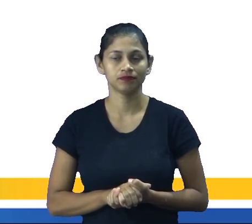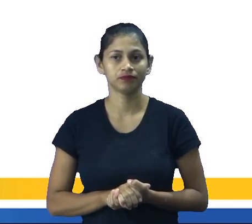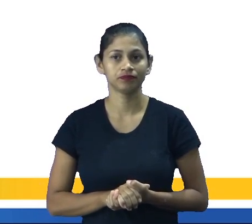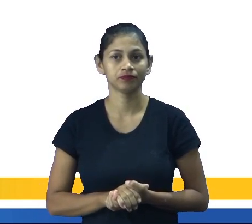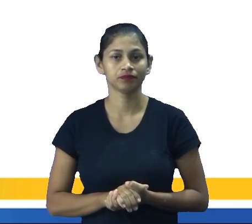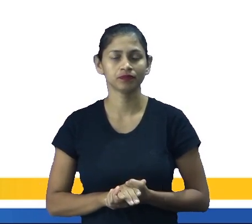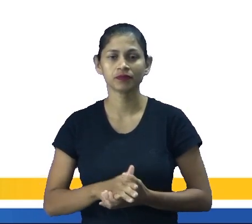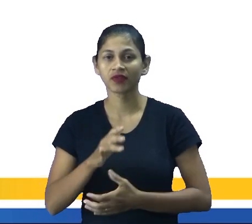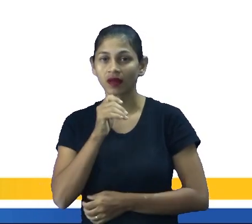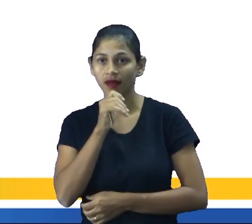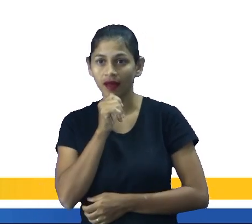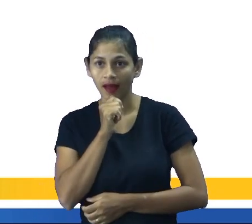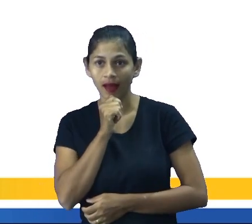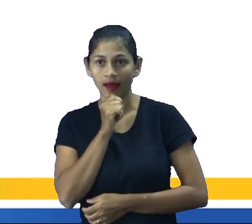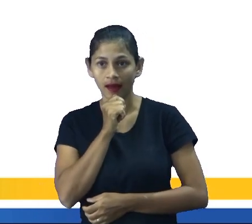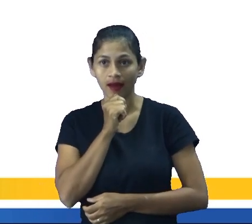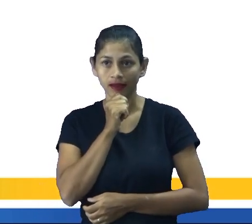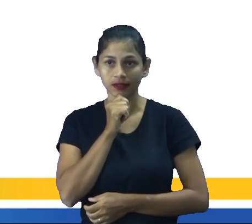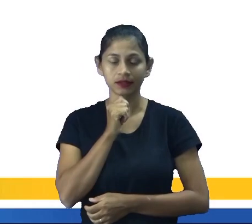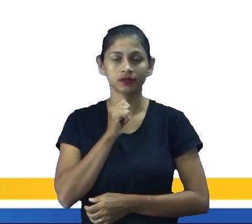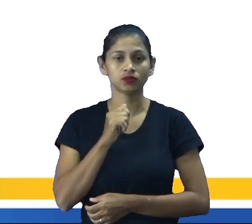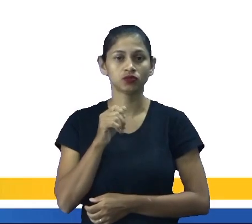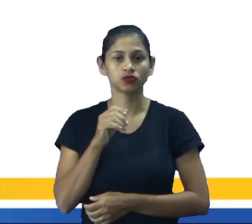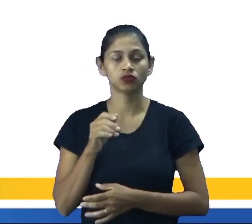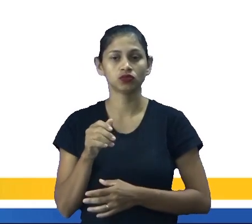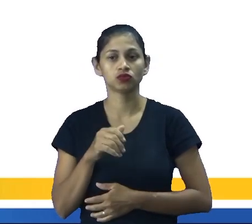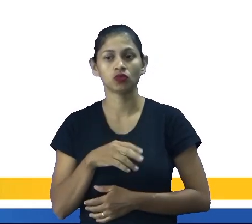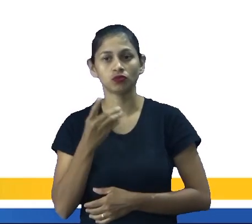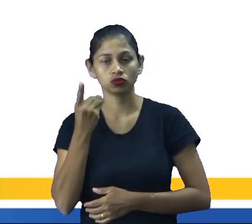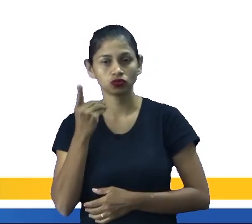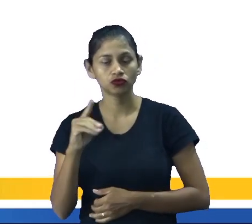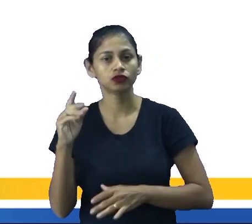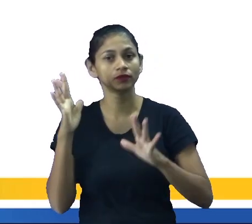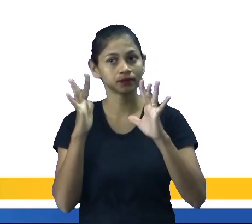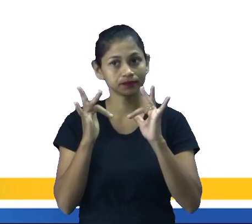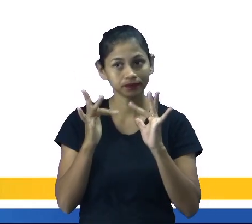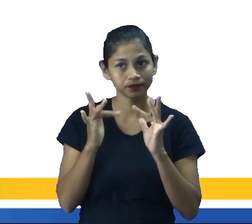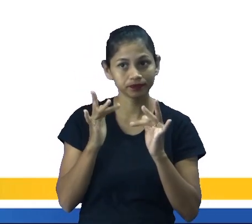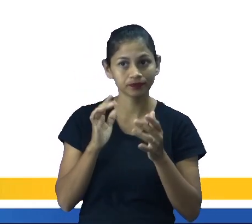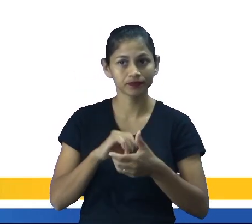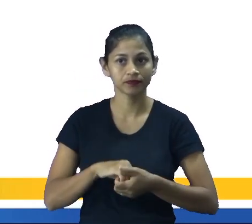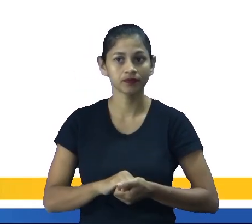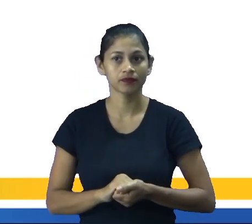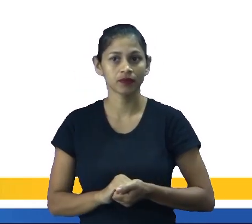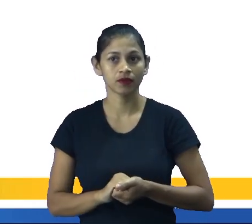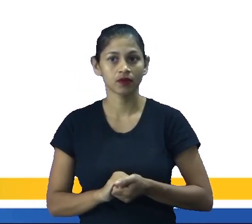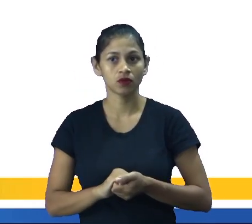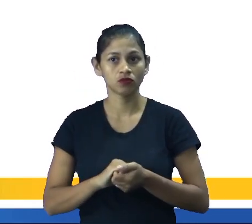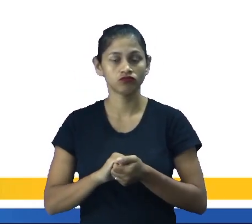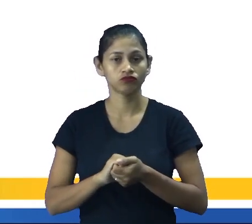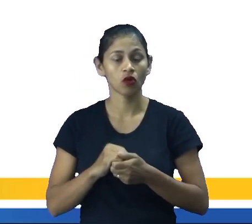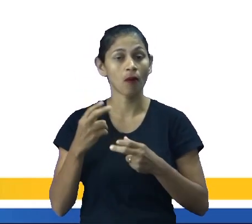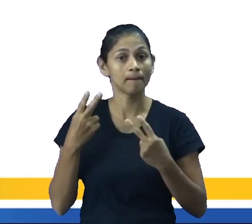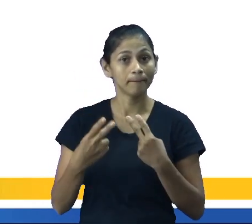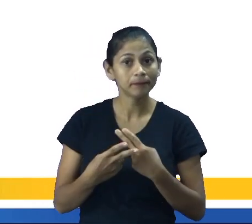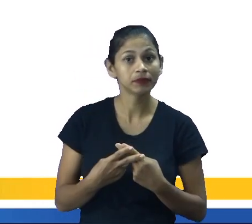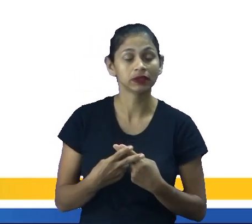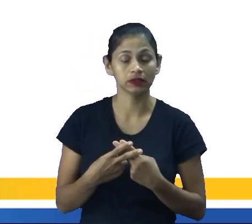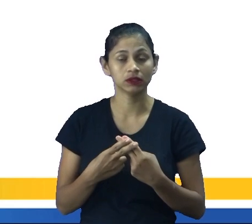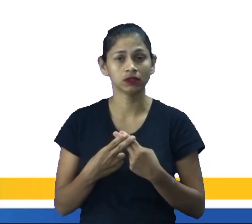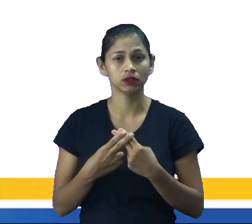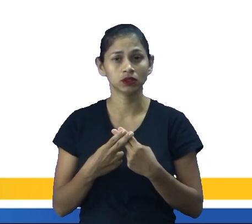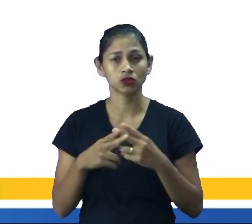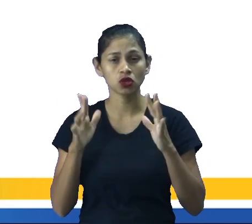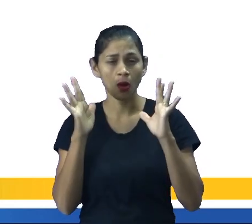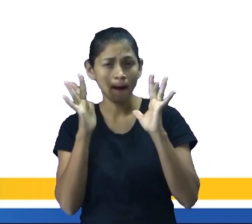Ainda sobre Valentine's Day, sobre o dia dos namorados, encarcerado, ele se aproximou, se apaixonou por uma mulher